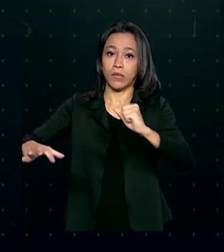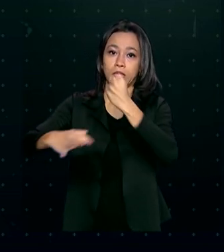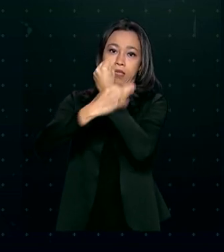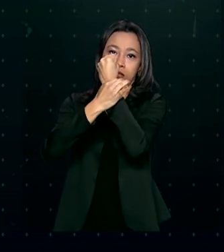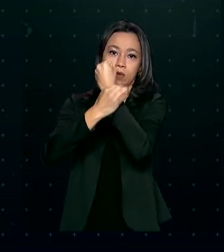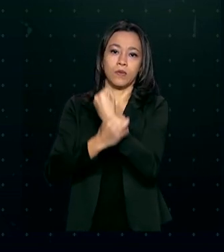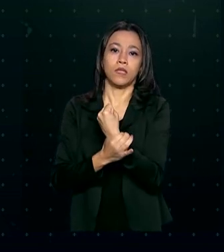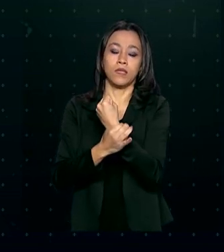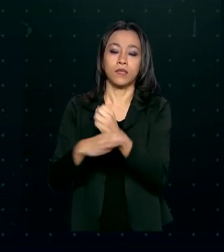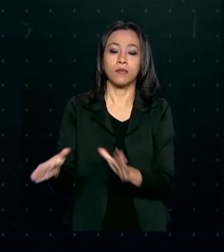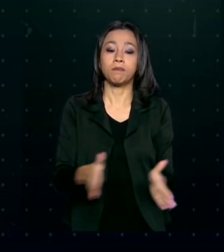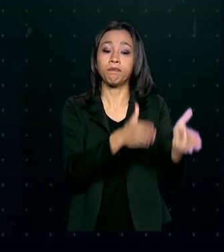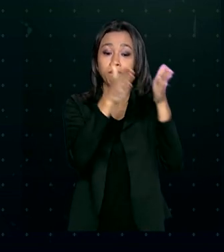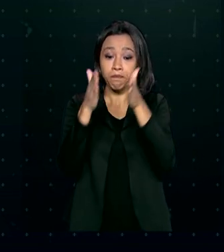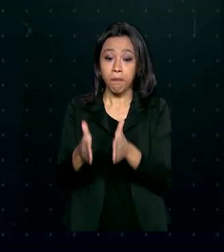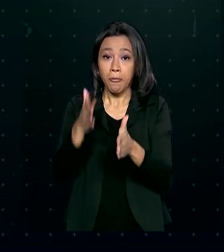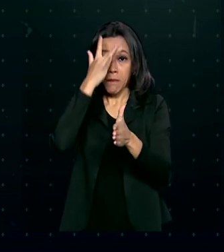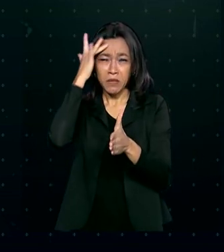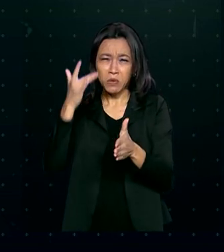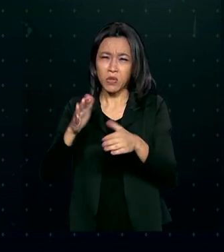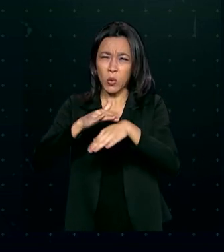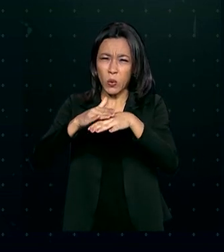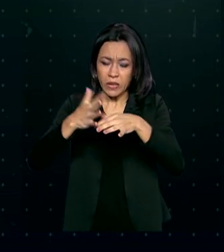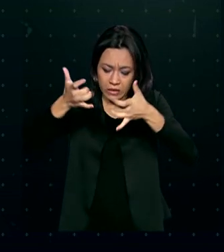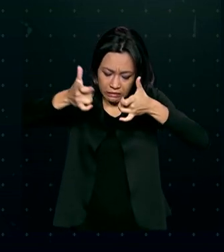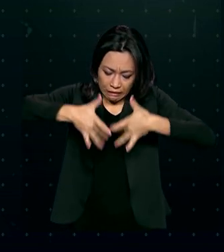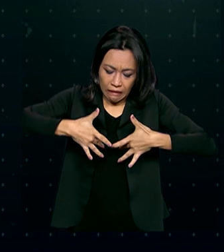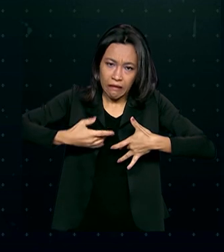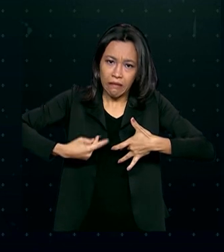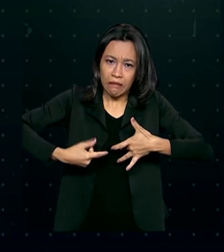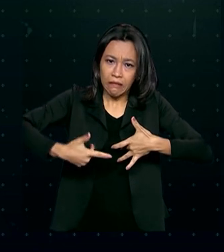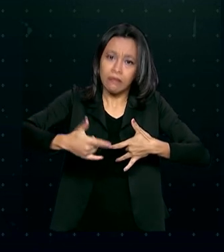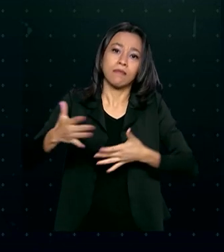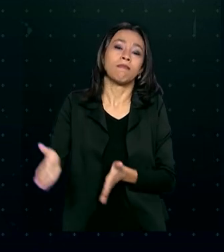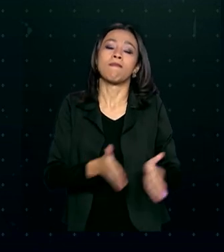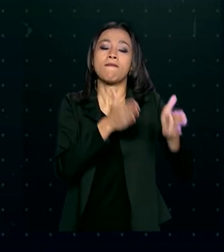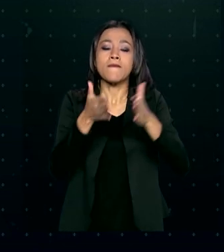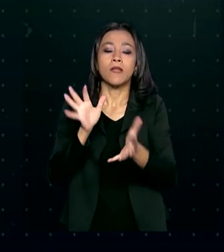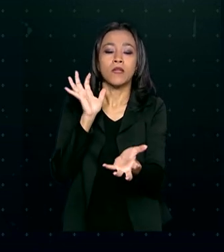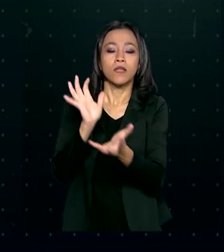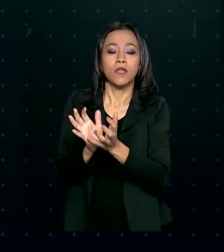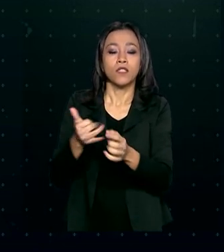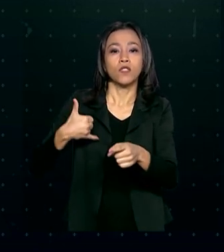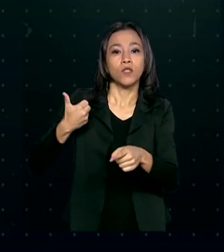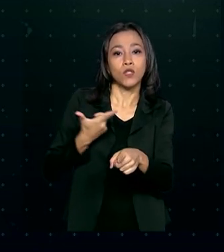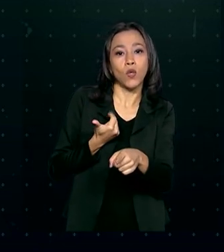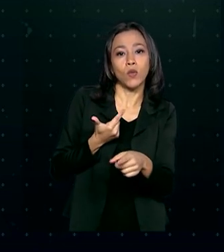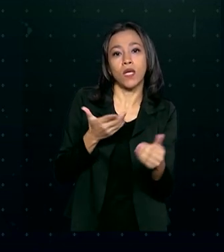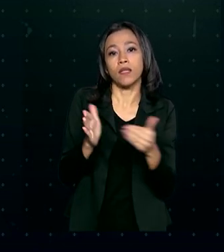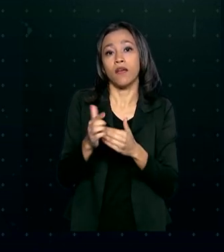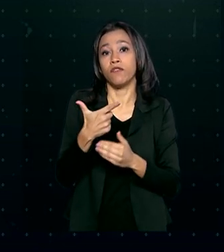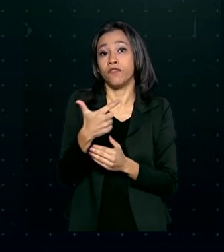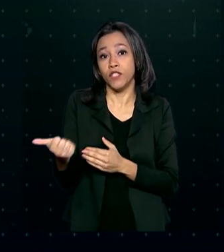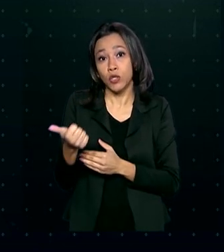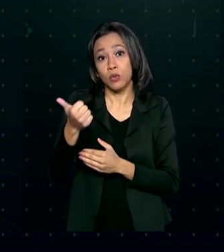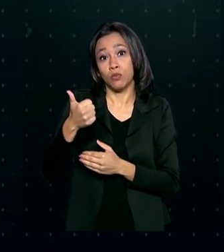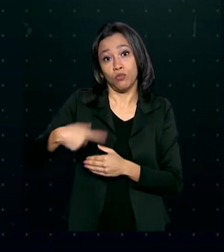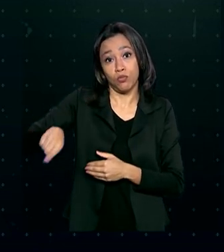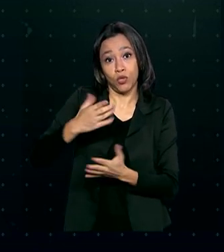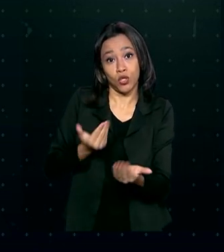e salvamento, pessoas com doenças crônicas, jovens de 12 a 21 anos que cumprem medidas